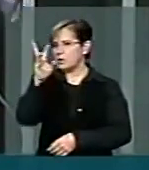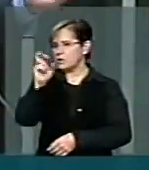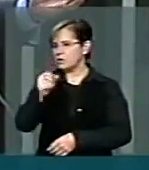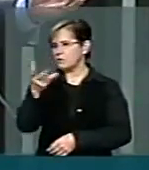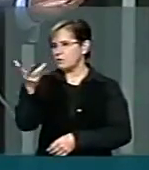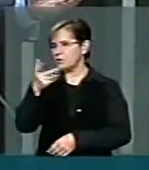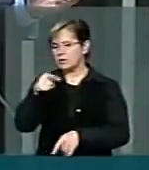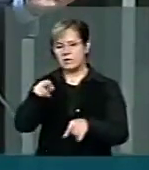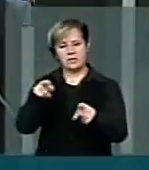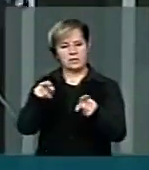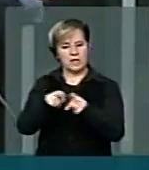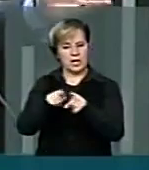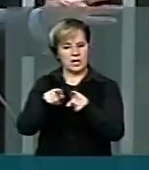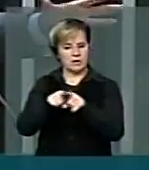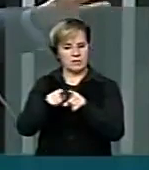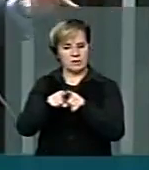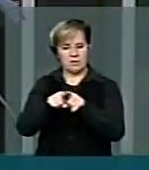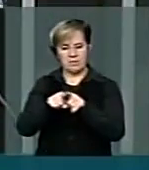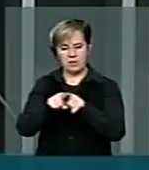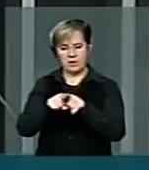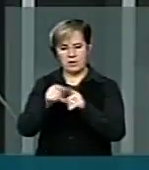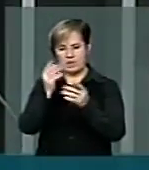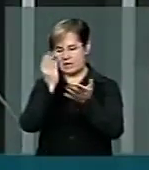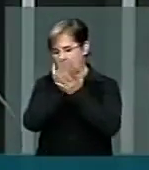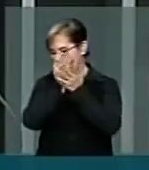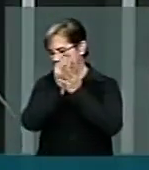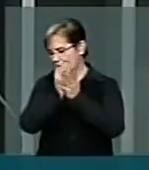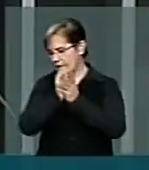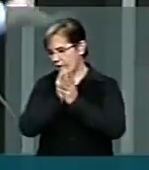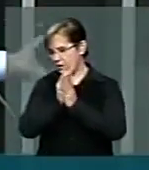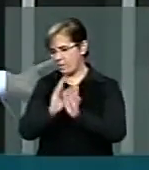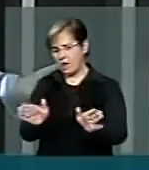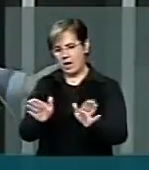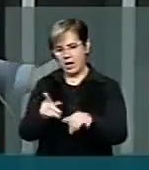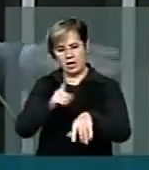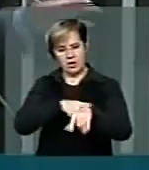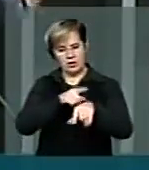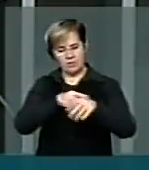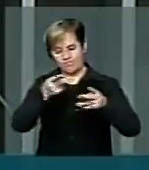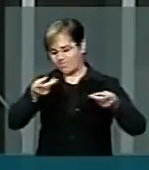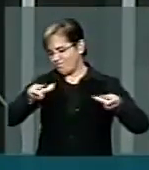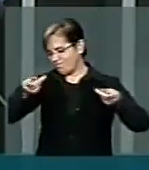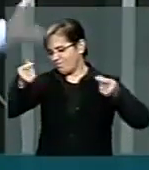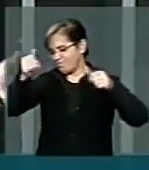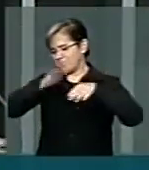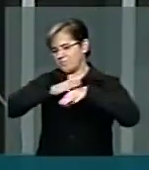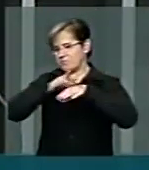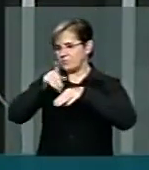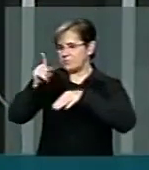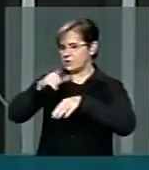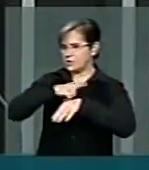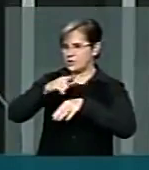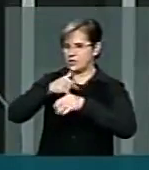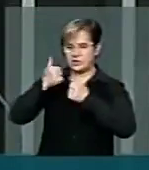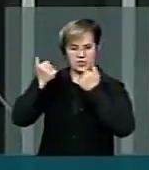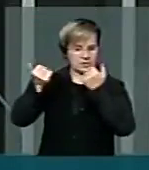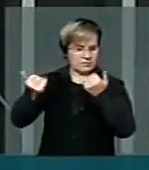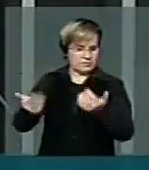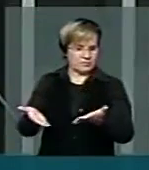exatamente interromper aquele ciclo de ouro que você, que vinha sobre a sua cabeça.